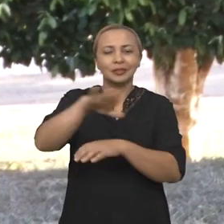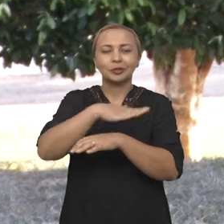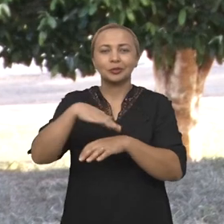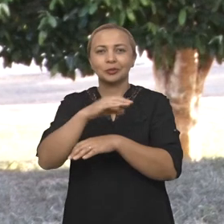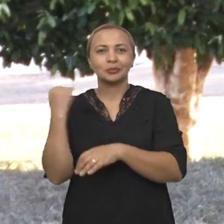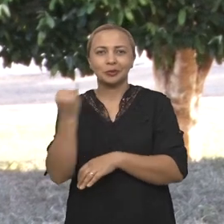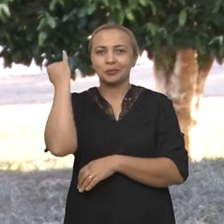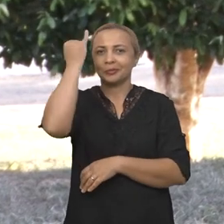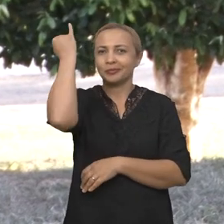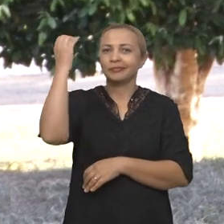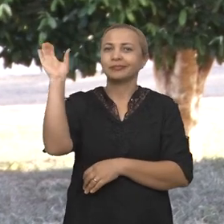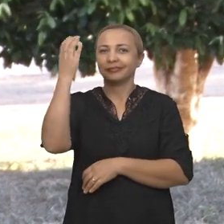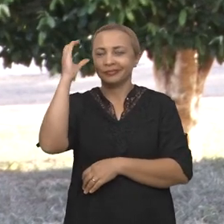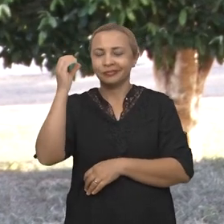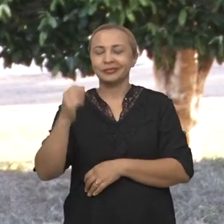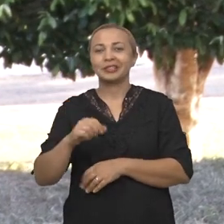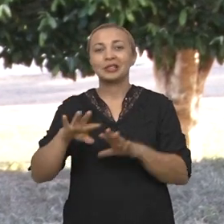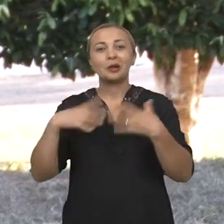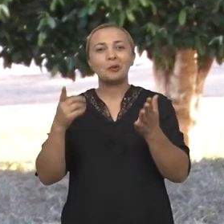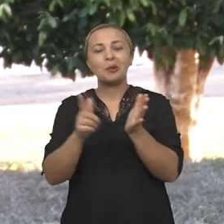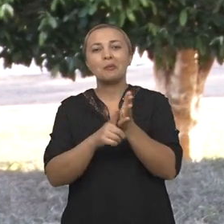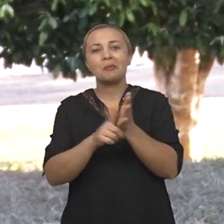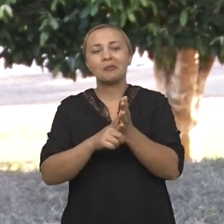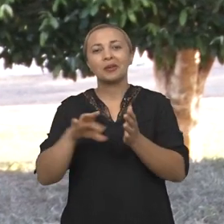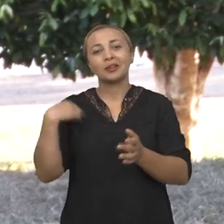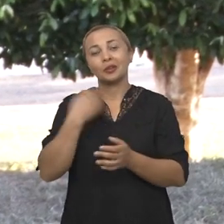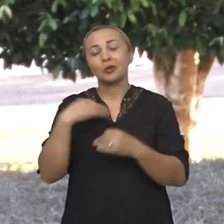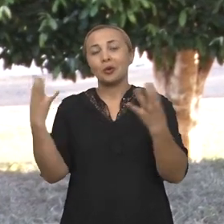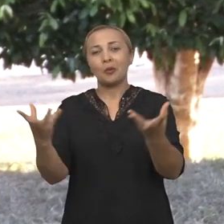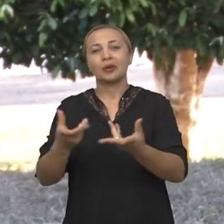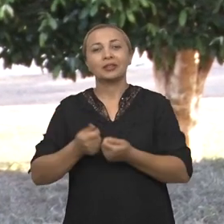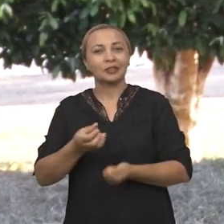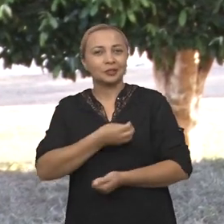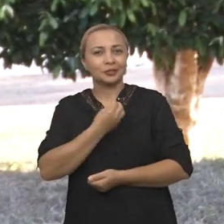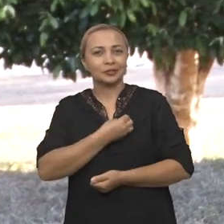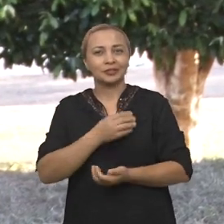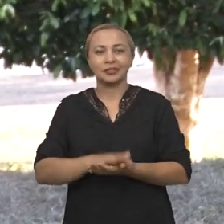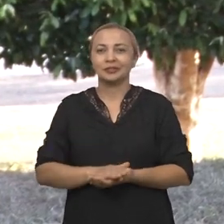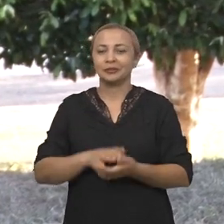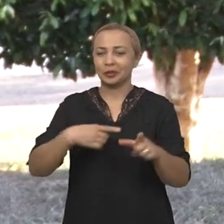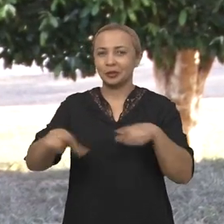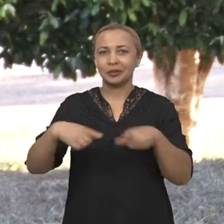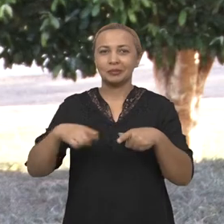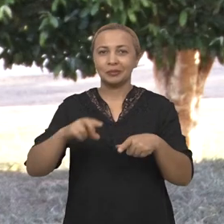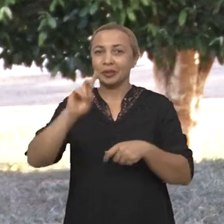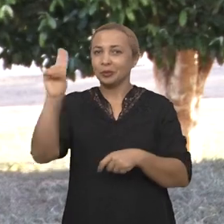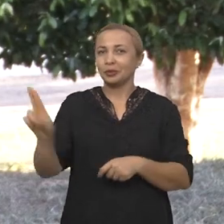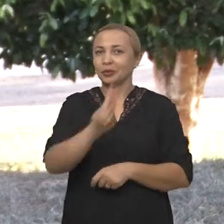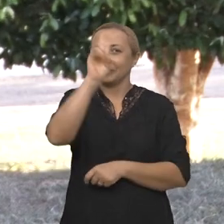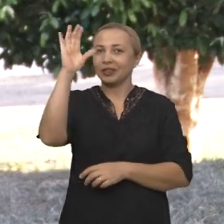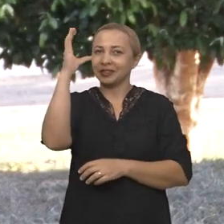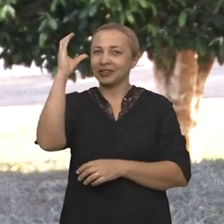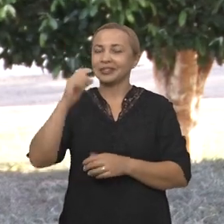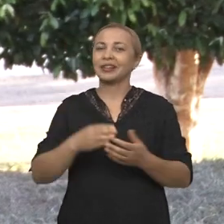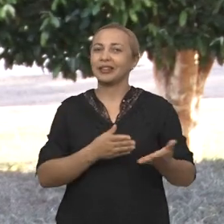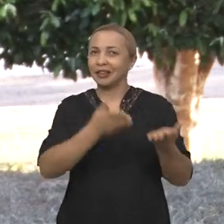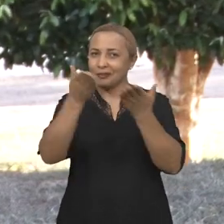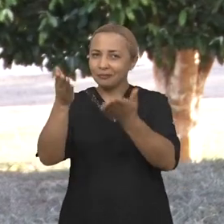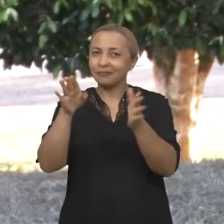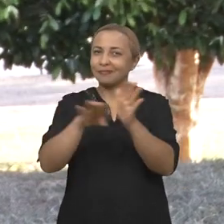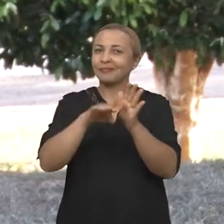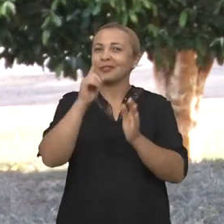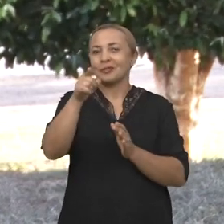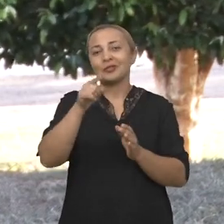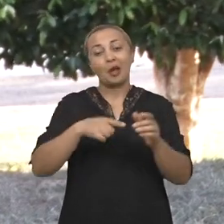respeito da importância da ciência e o seu papel na nossa melhor qualidade de vida. E o trabalho do Univer Ciência é esse, levar até